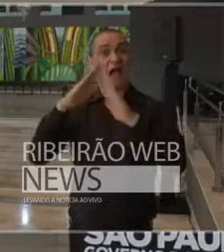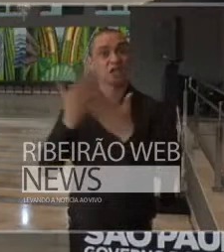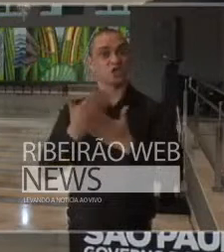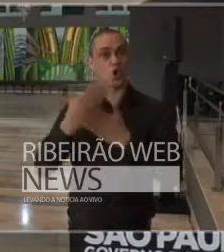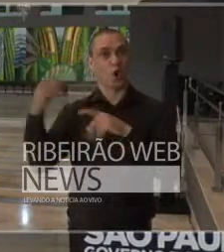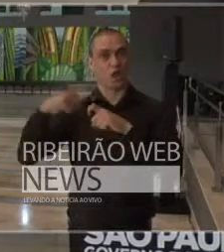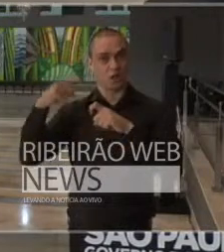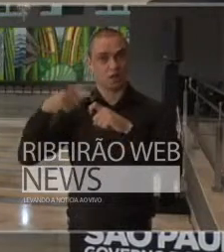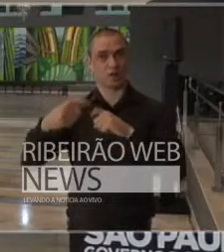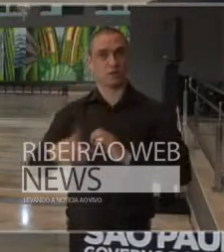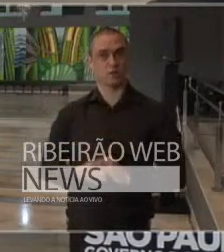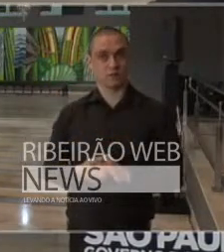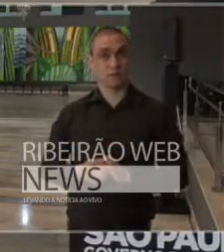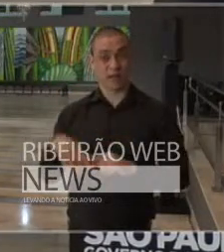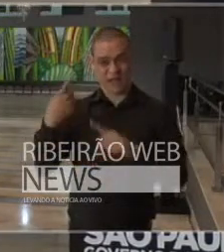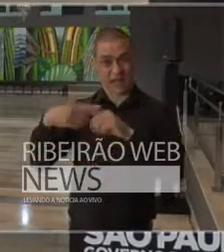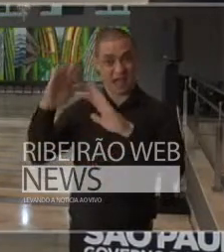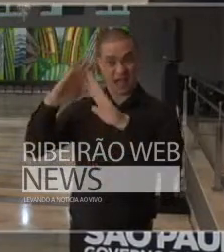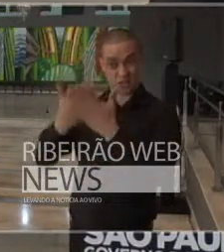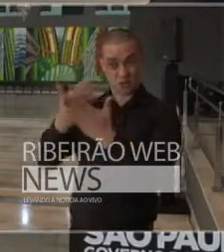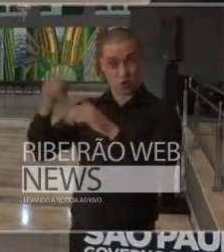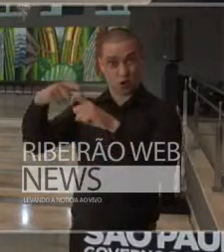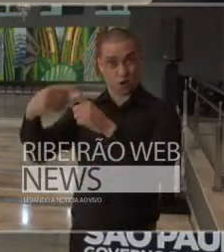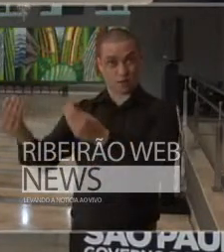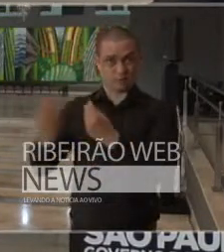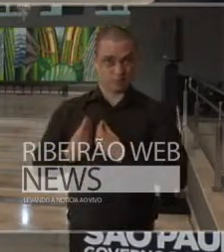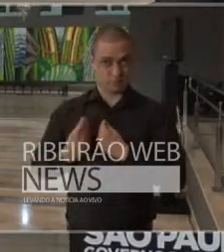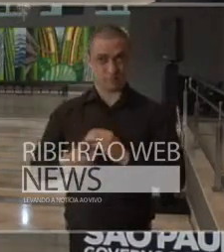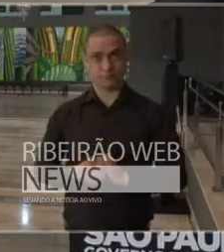Medicina, que a Escola de Medicina nos passou.